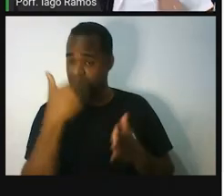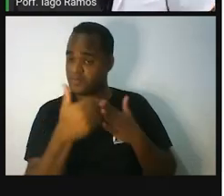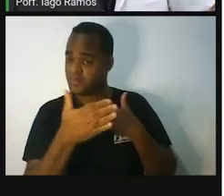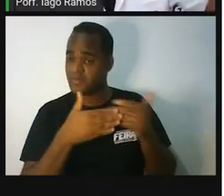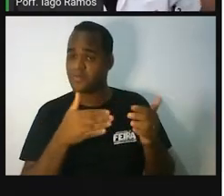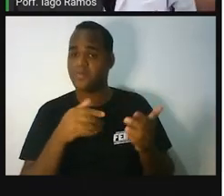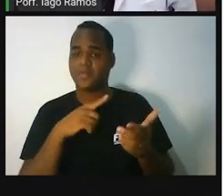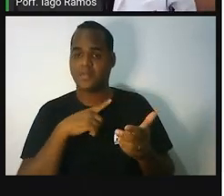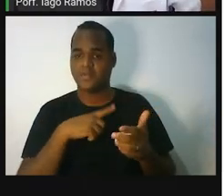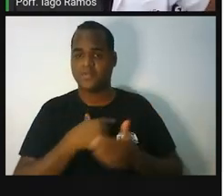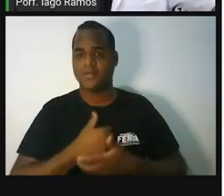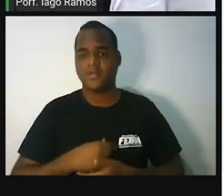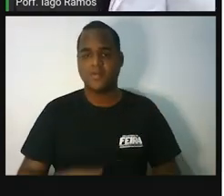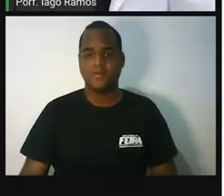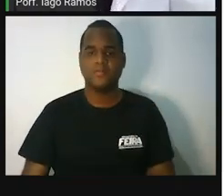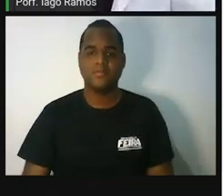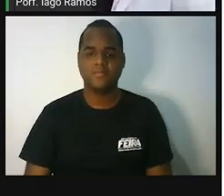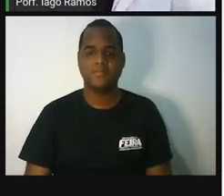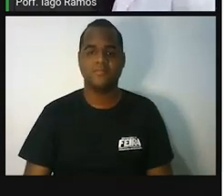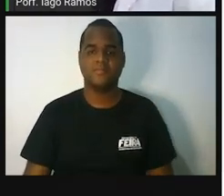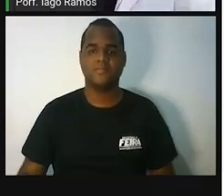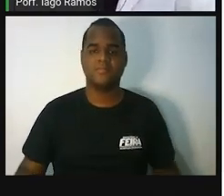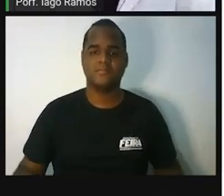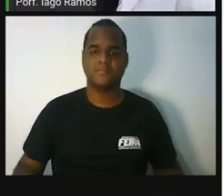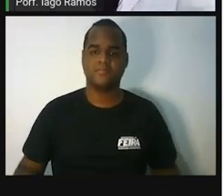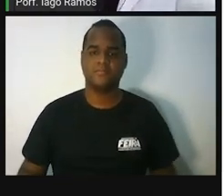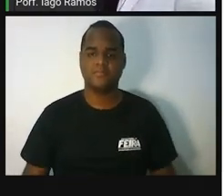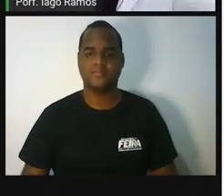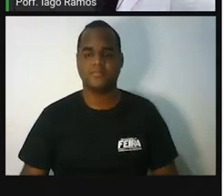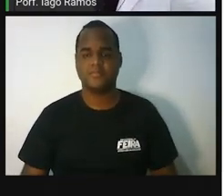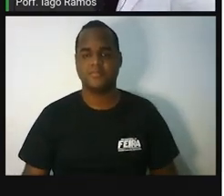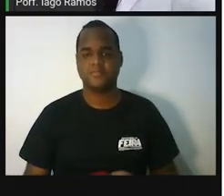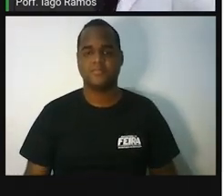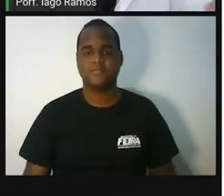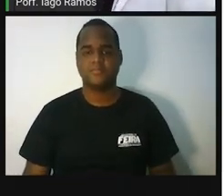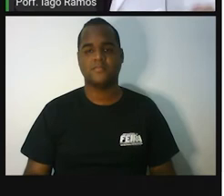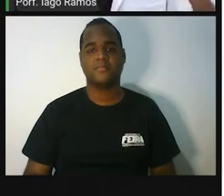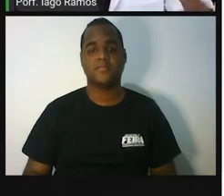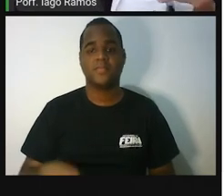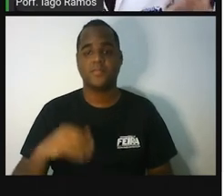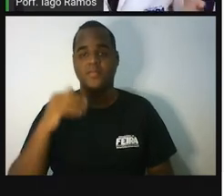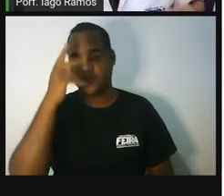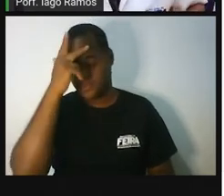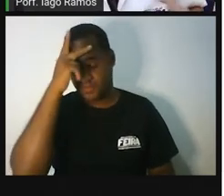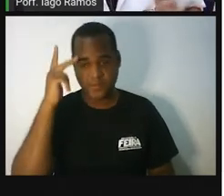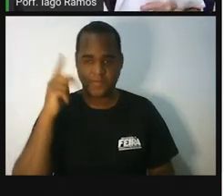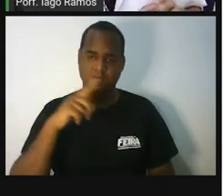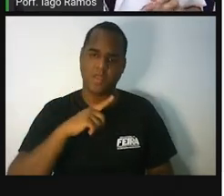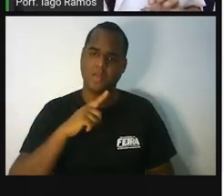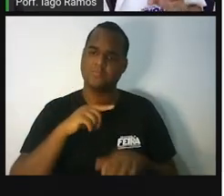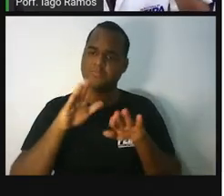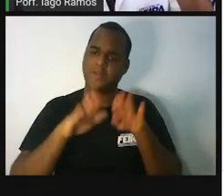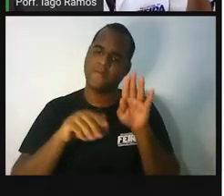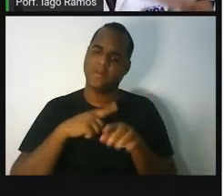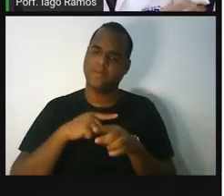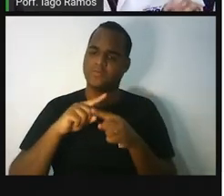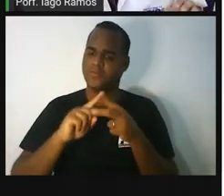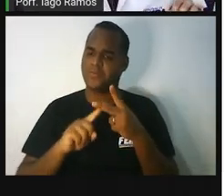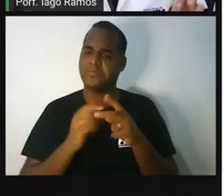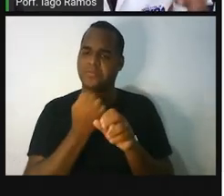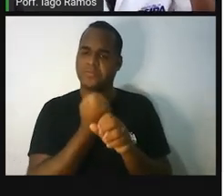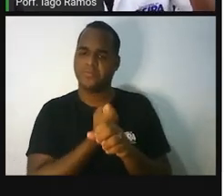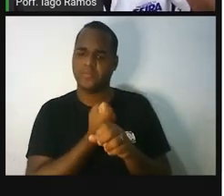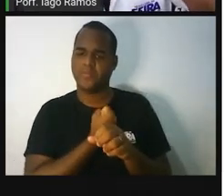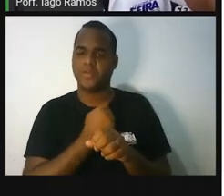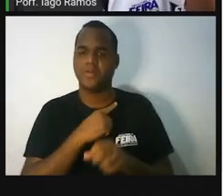detalhe. Às vezes a pessoa não sabe qual é o número que ela vai usar. O número do sapato. Porque tem chinelos que vêm dois números,